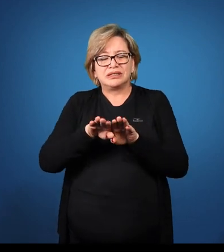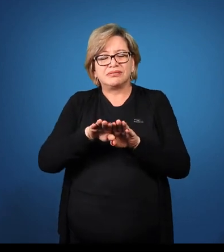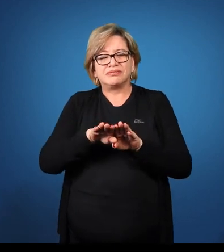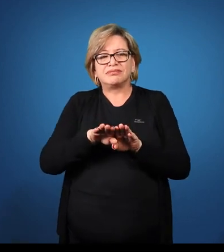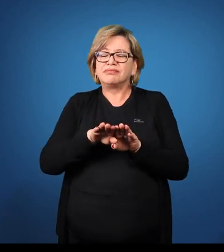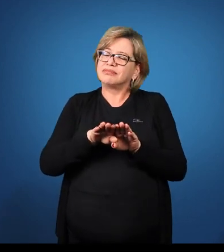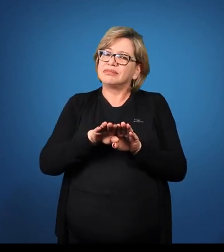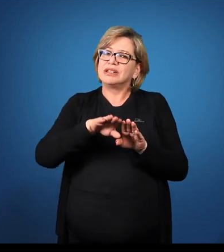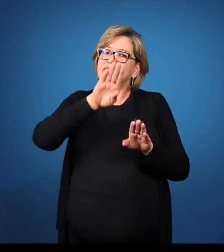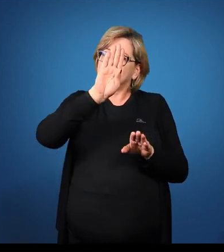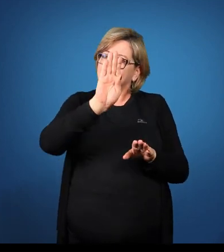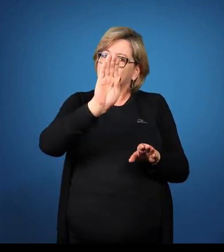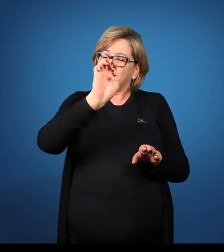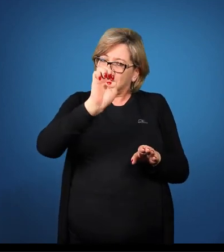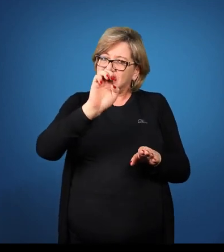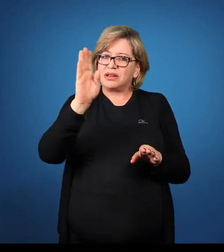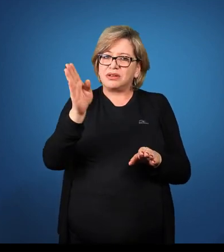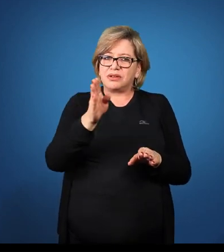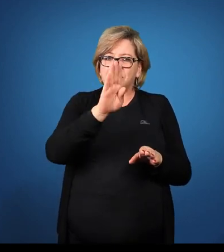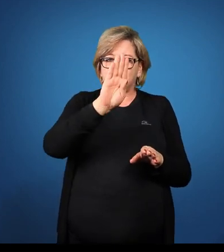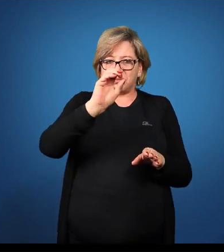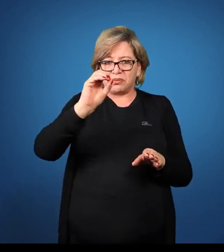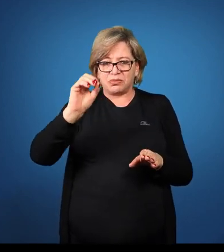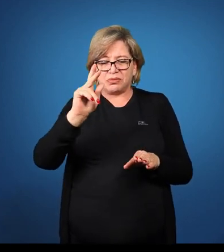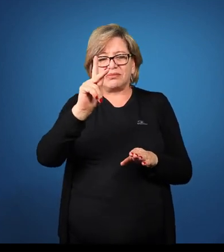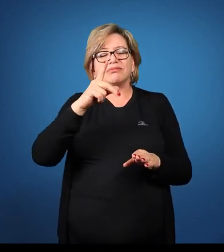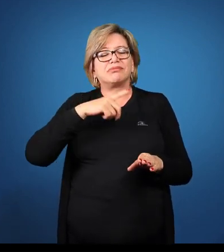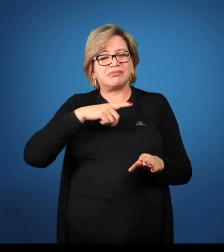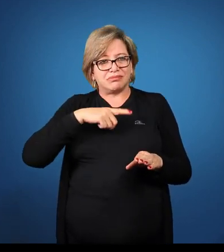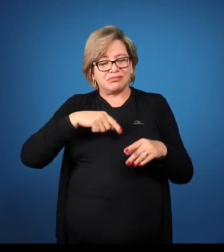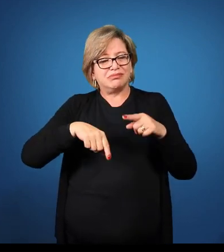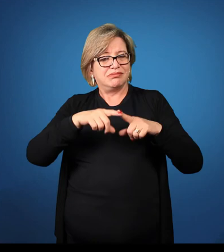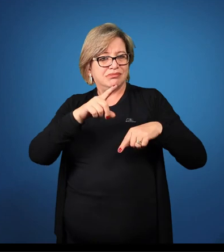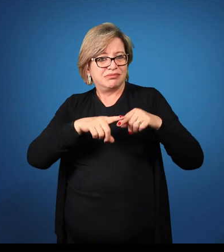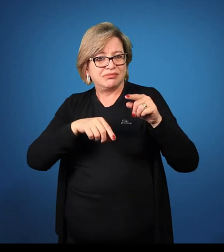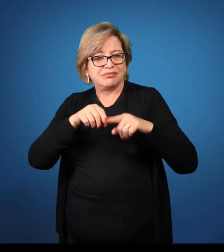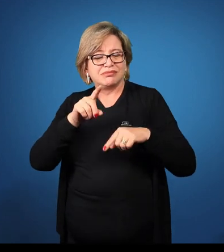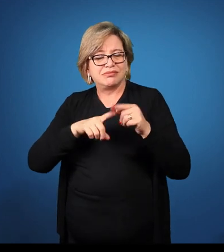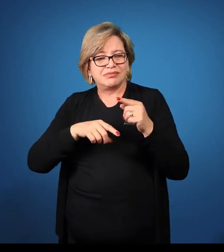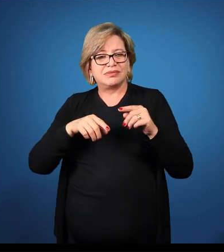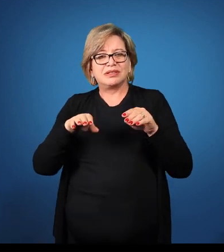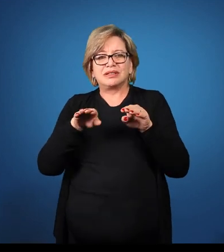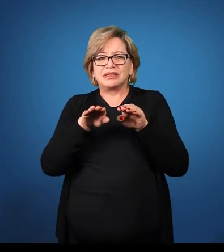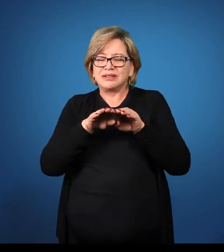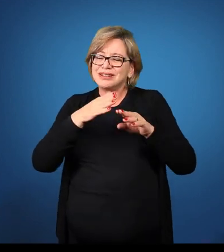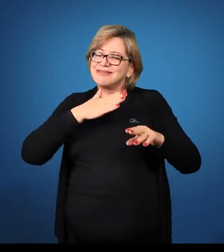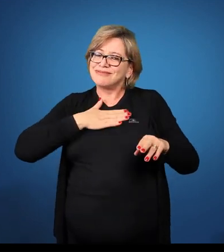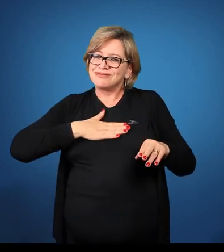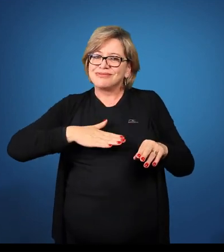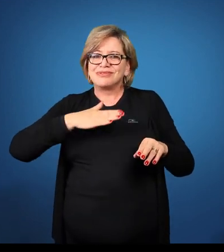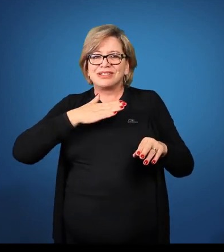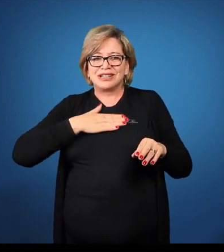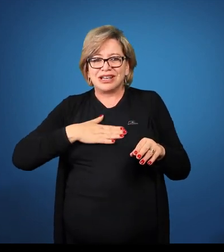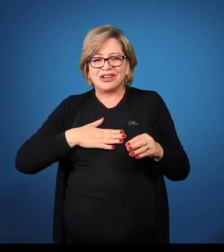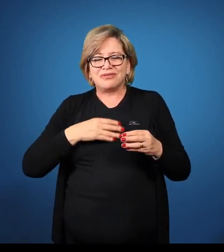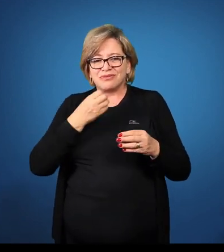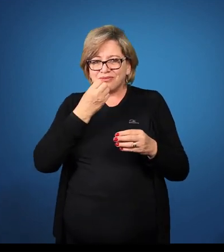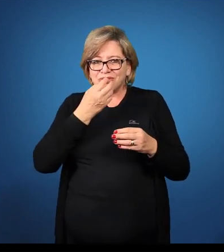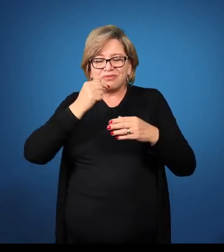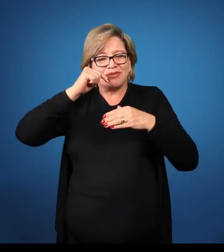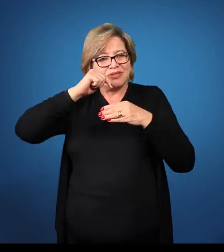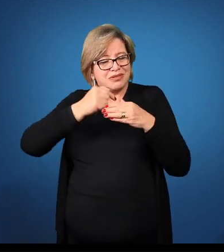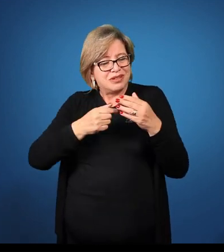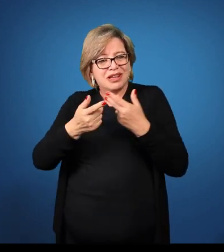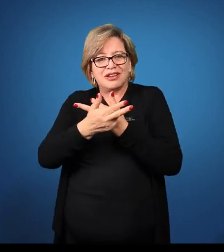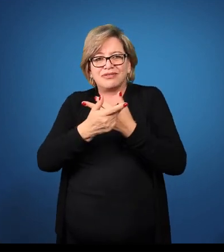e-book elaborado pelo professor, com tranquilidade, também bem enriquecido ali